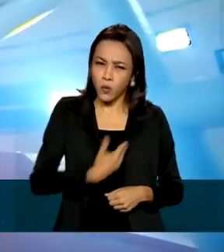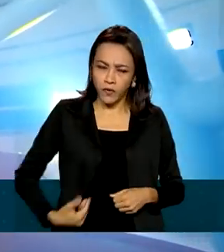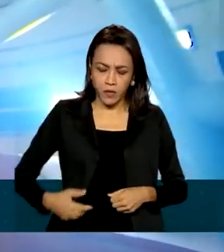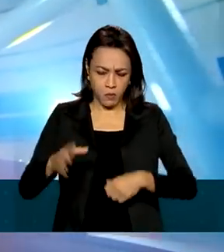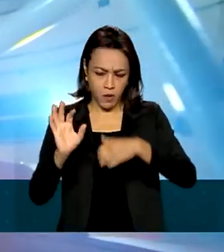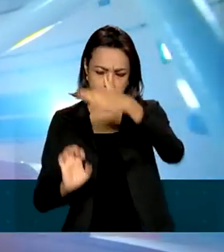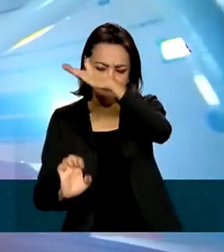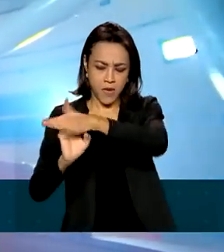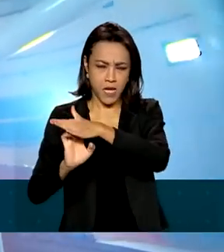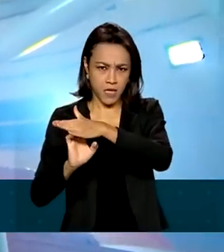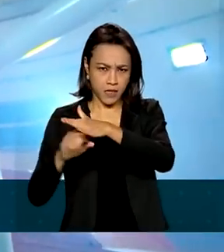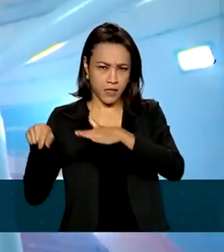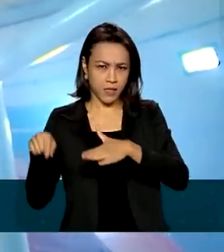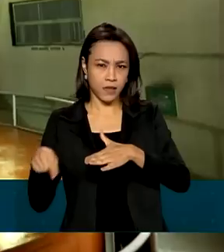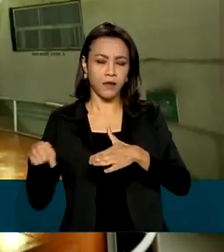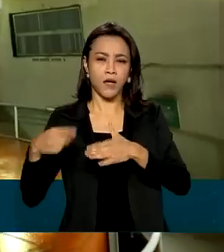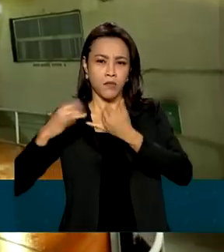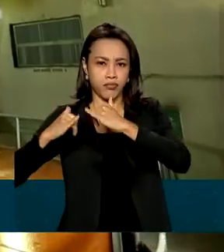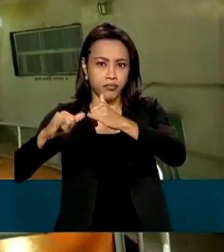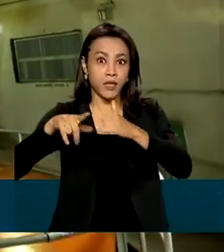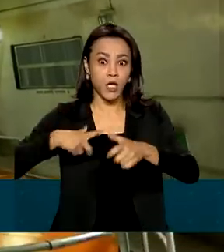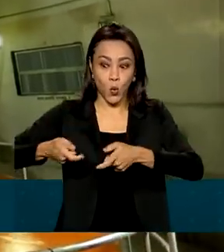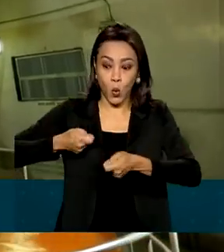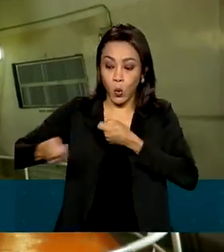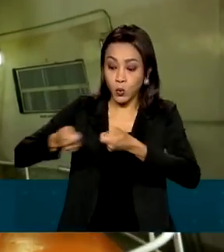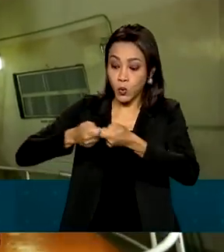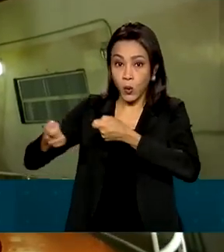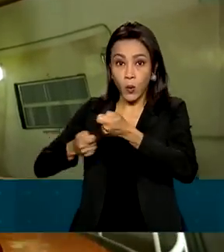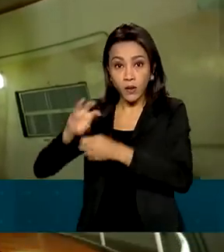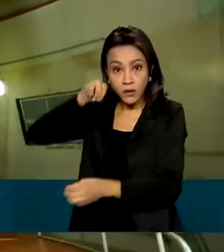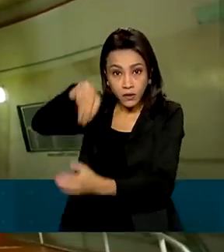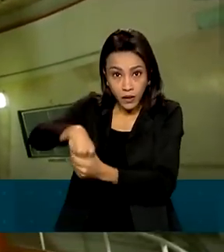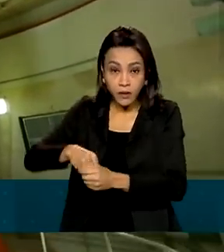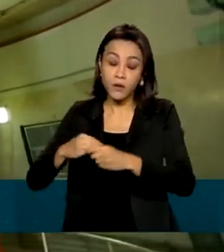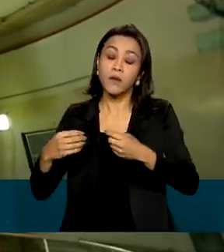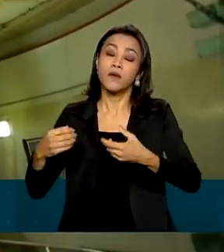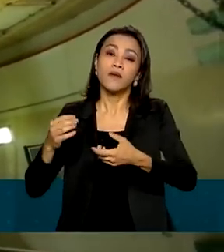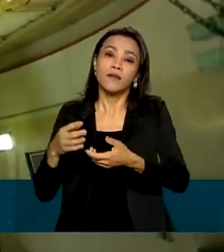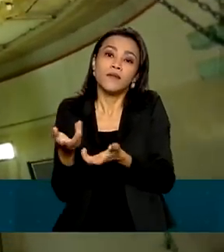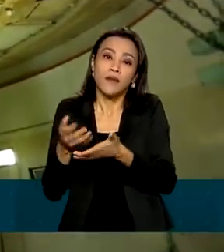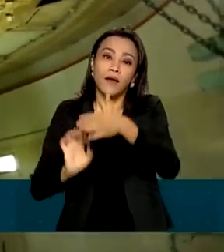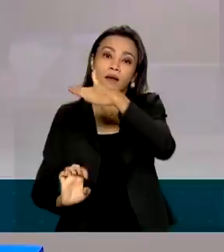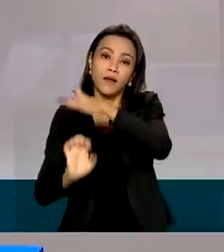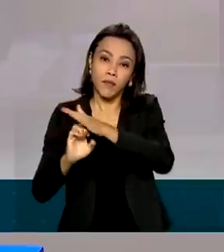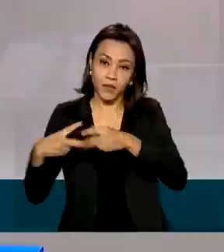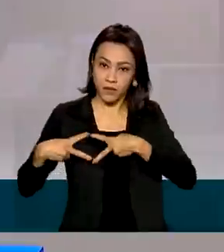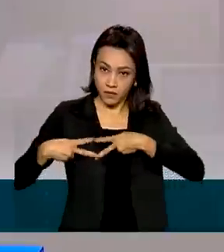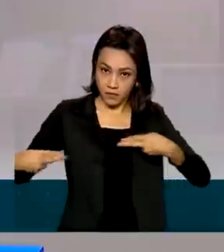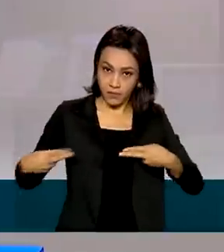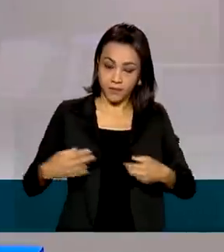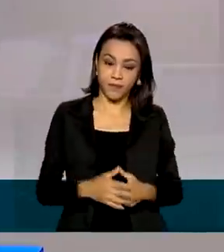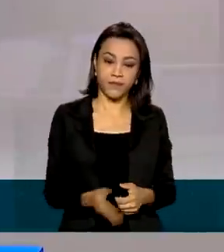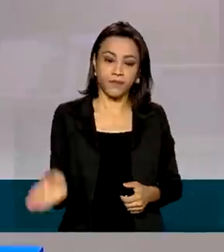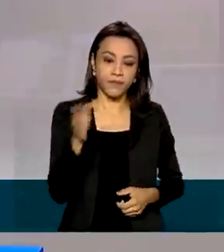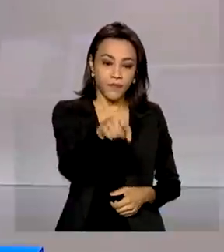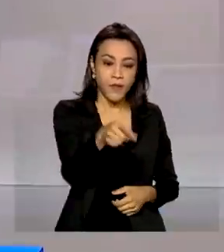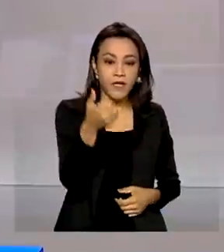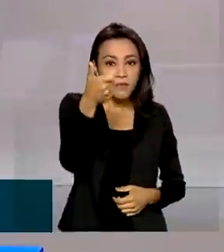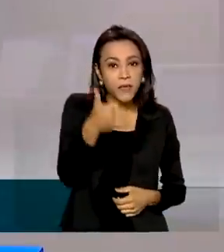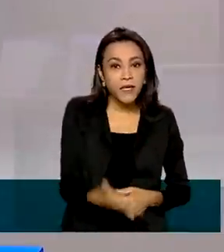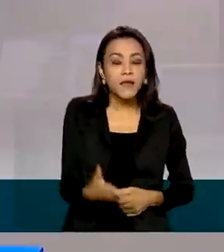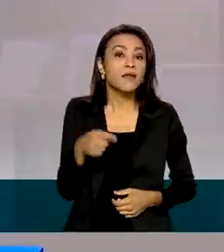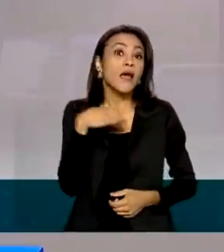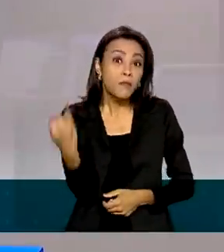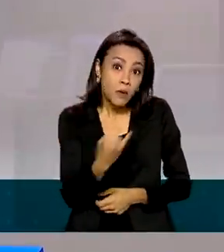privada tenha o controle da companhia, o que aconteceria com mais de 50% das ações. E a capitalização é importante não